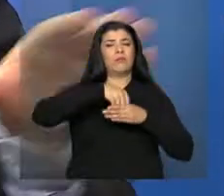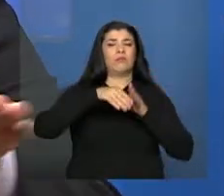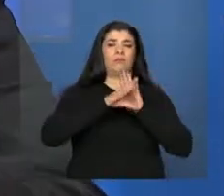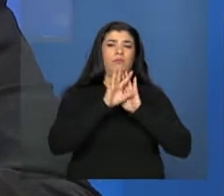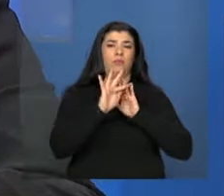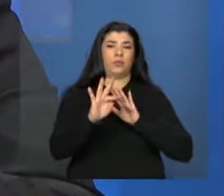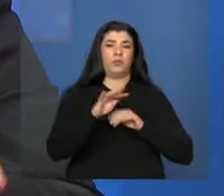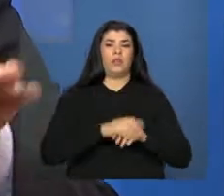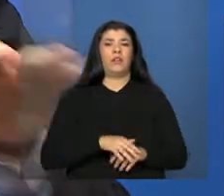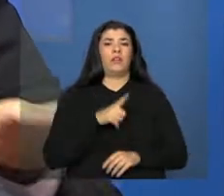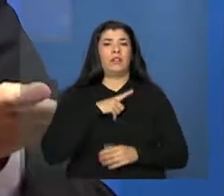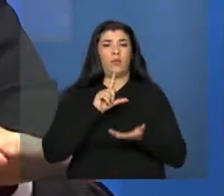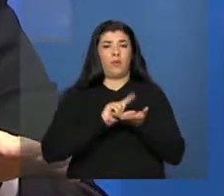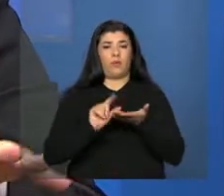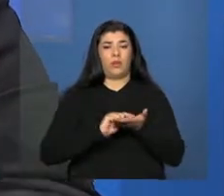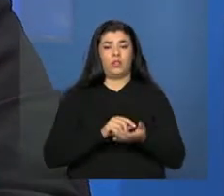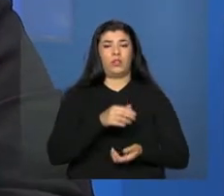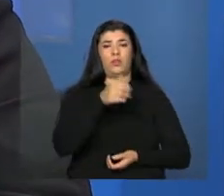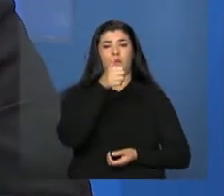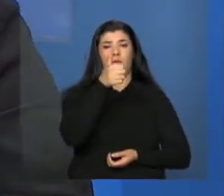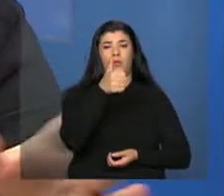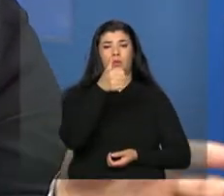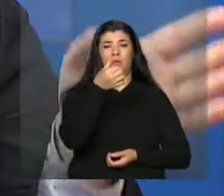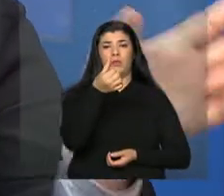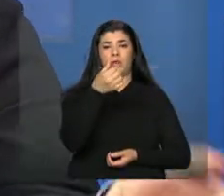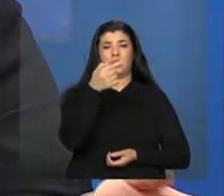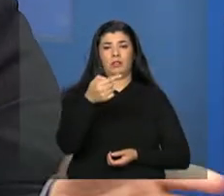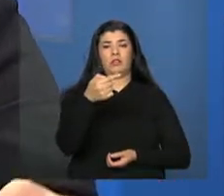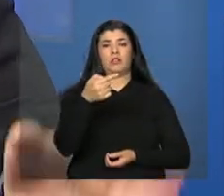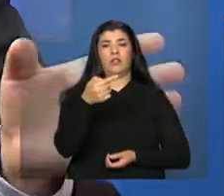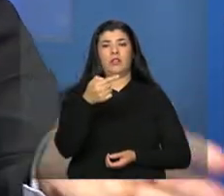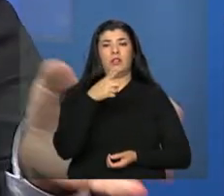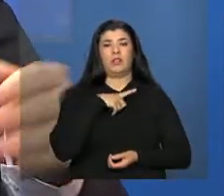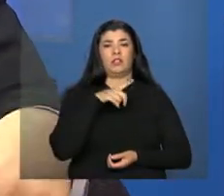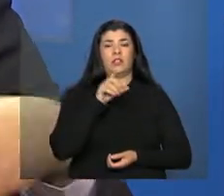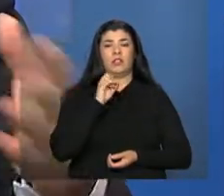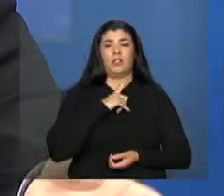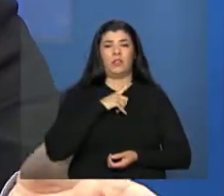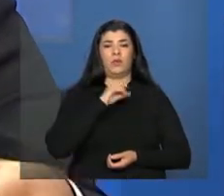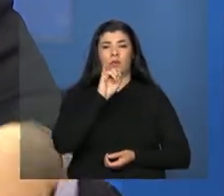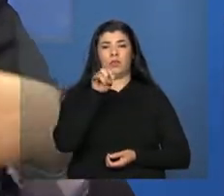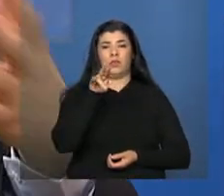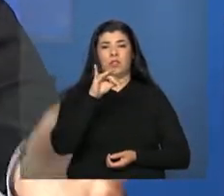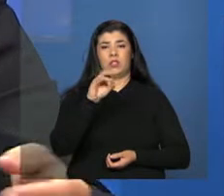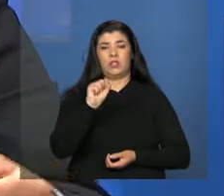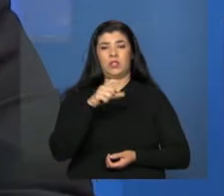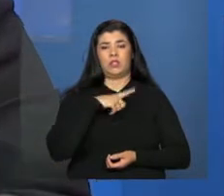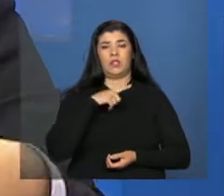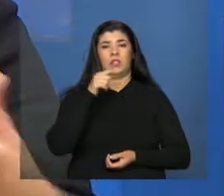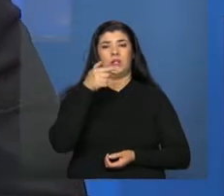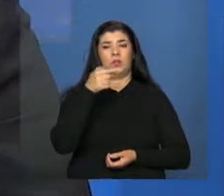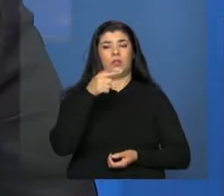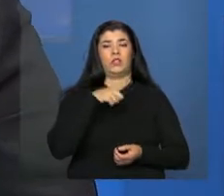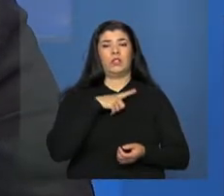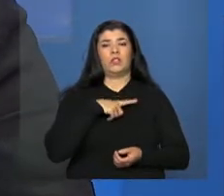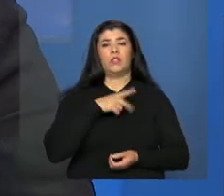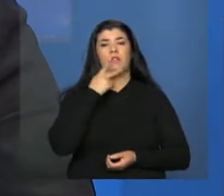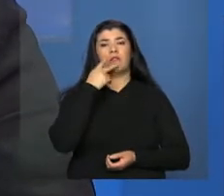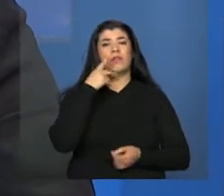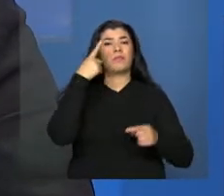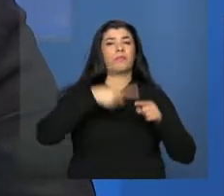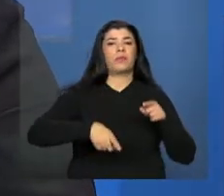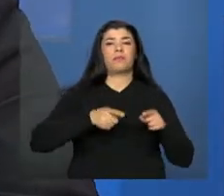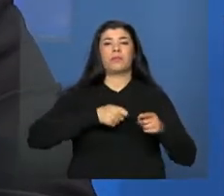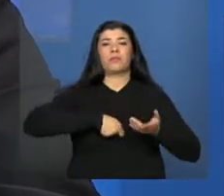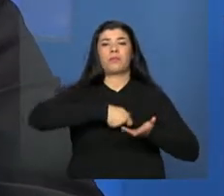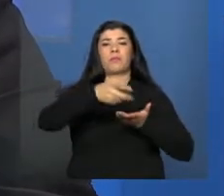seu artigo 167, inciso 10, fala que é vedado o pagamento de servidores públicos efetivos com recursos federais,